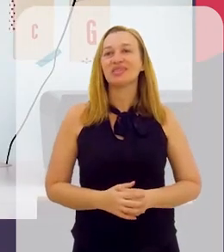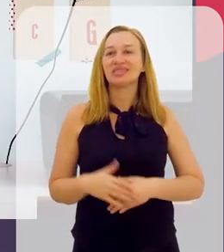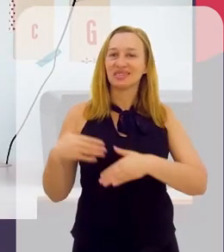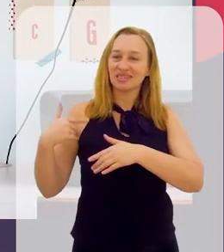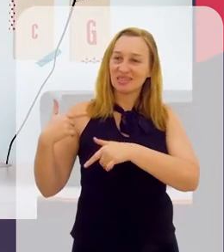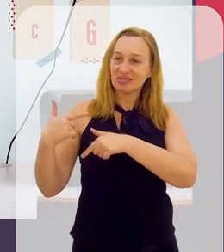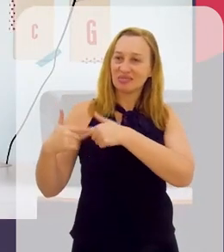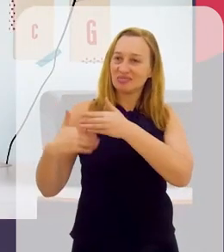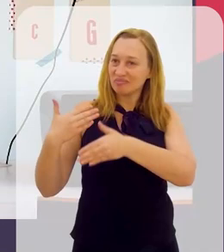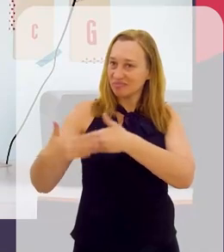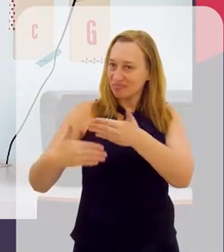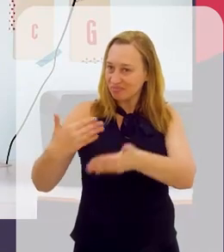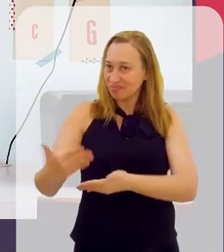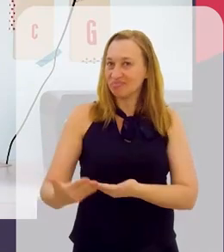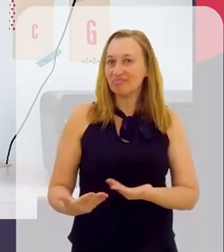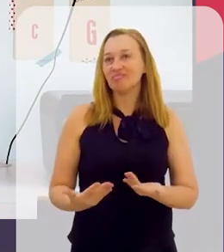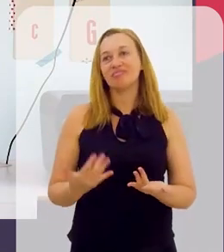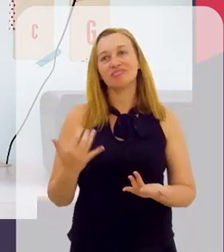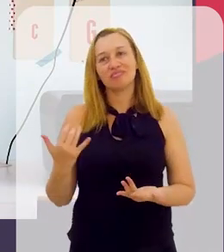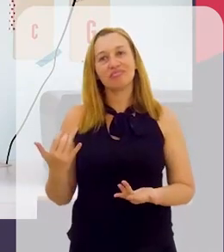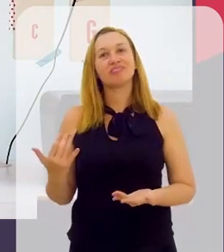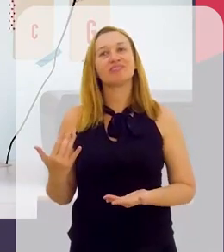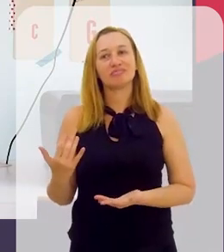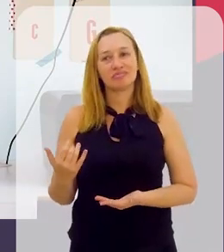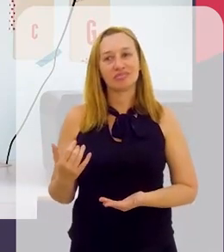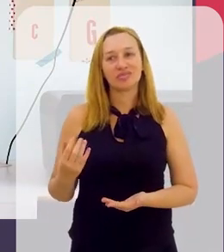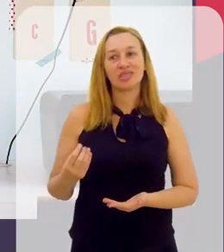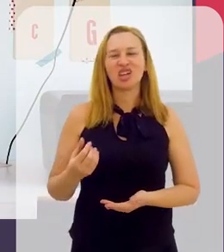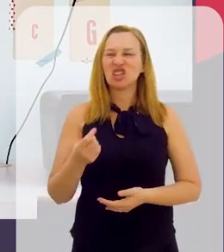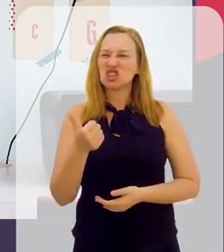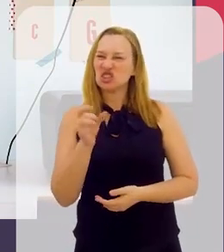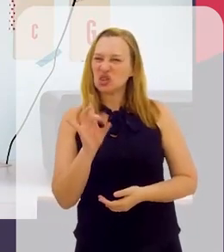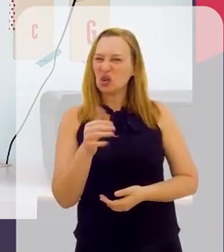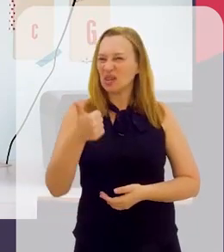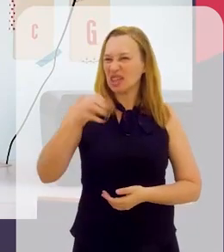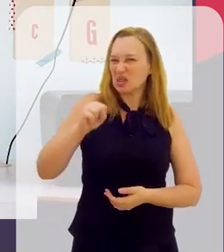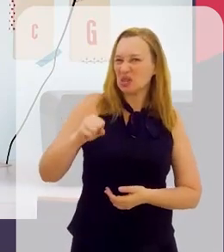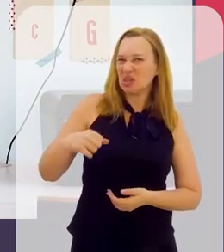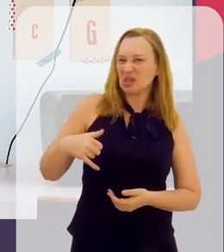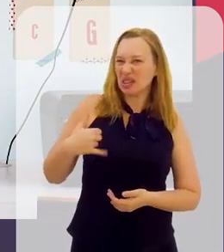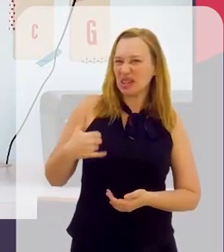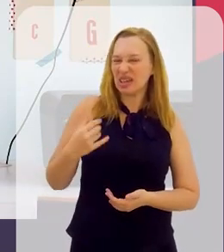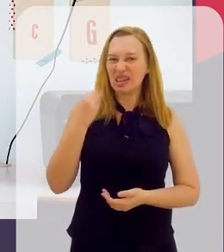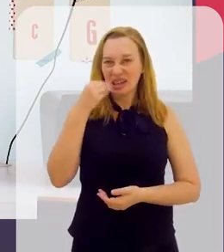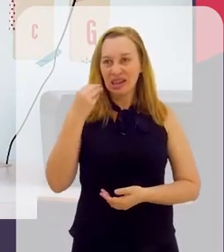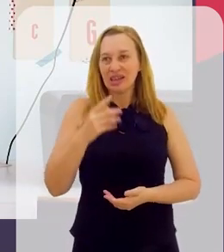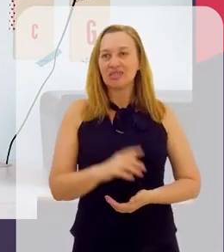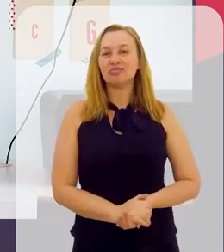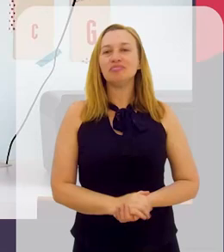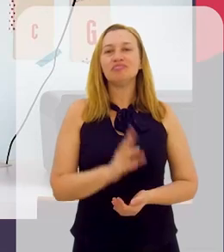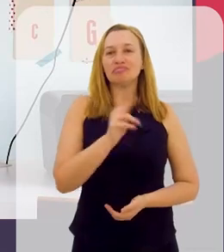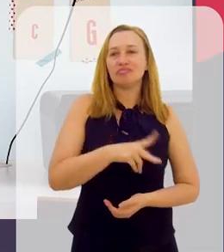Parabéns aí. Uma bela trajetória. Que você já tem. Com apenas 18 anos, né?